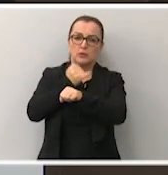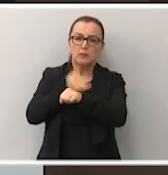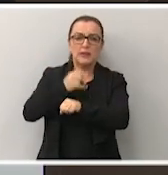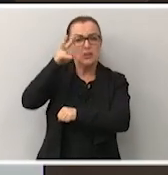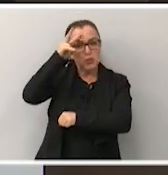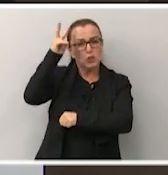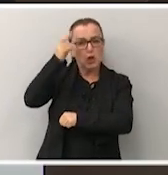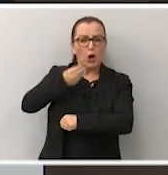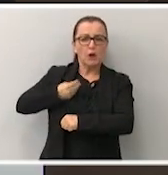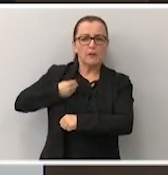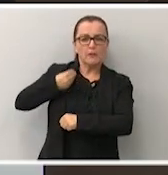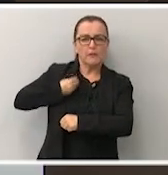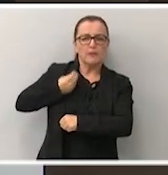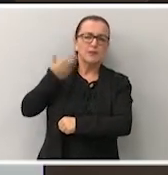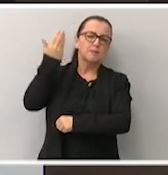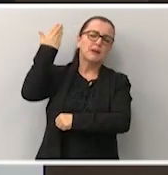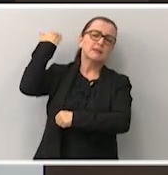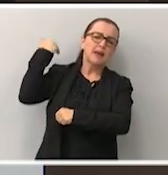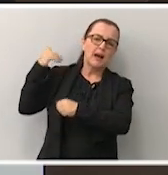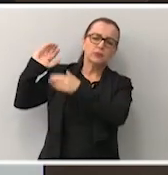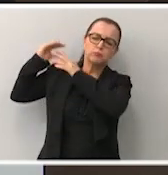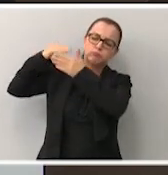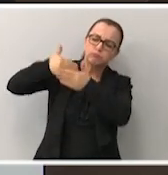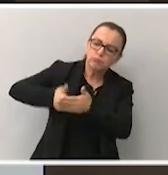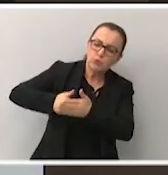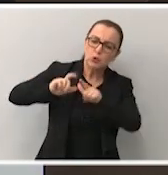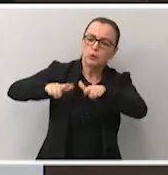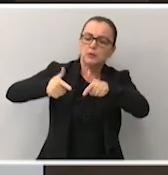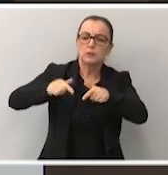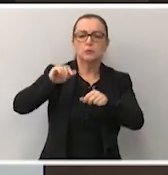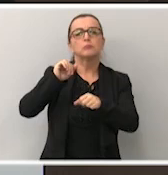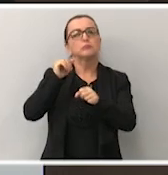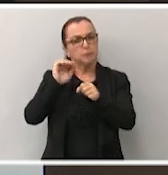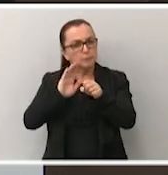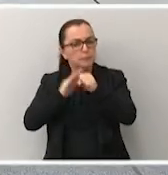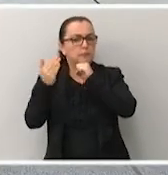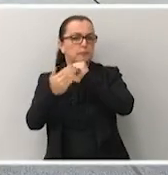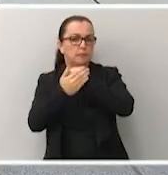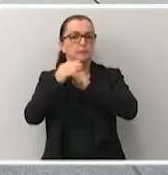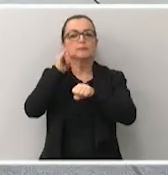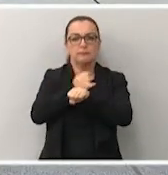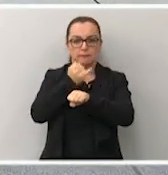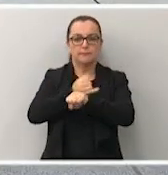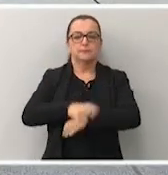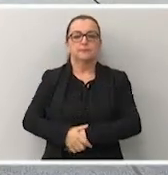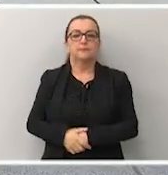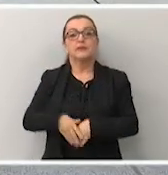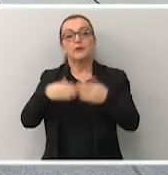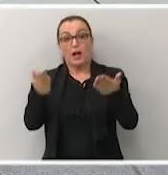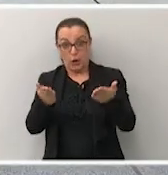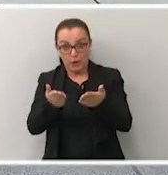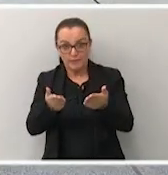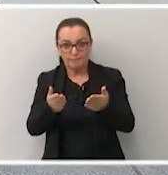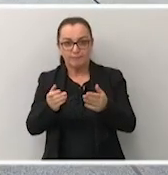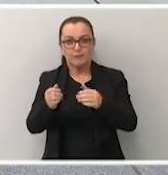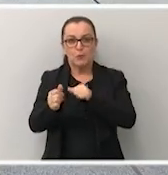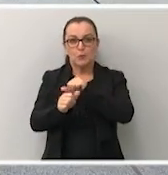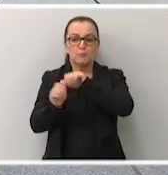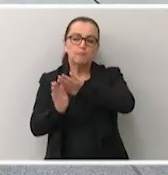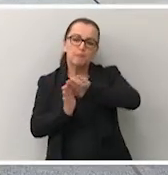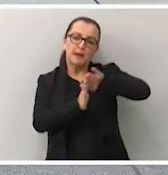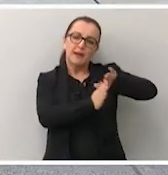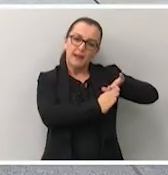histórico de ética e de trabalho, olha, nesses bairros todos aqui de Joinville. Vou fazer uma pausa para falar das